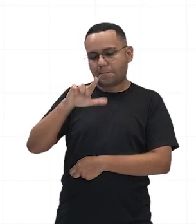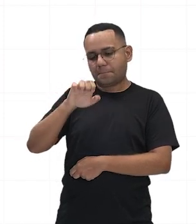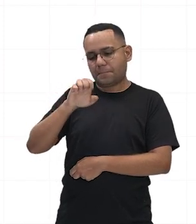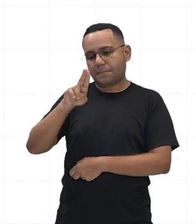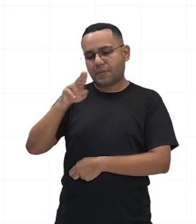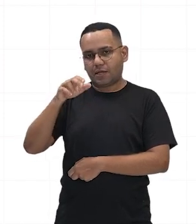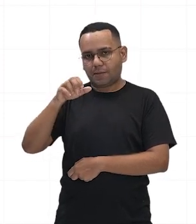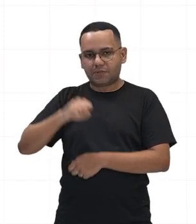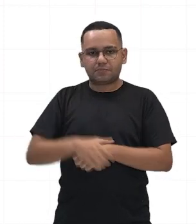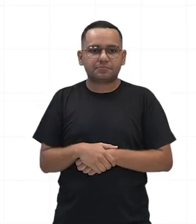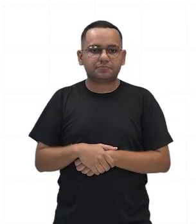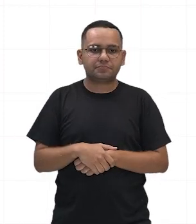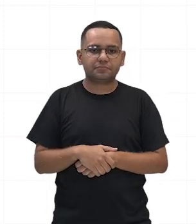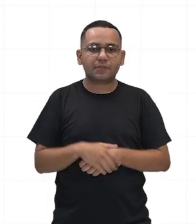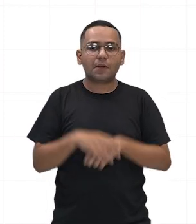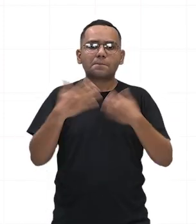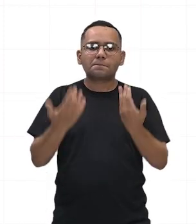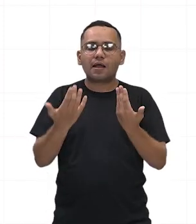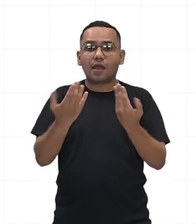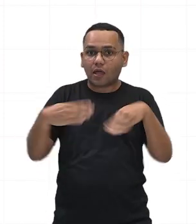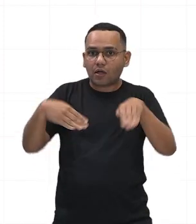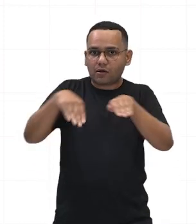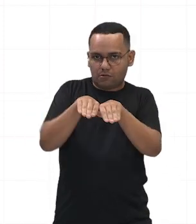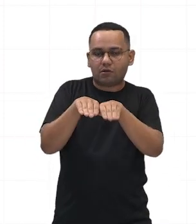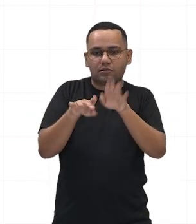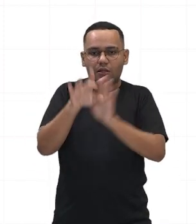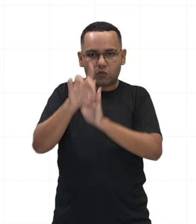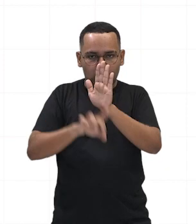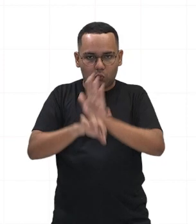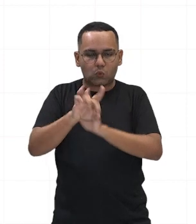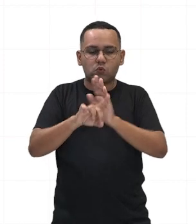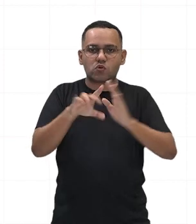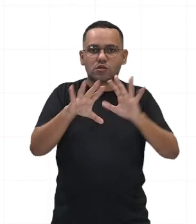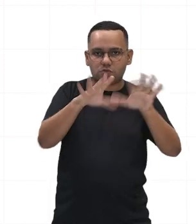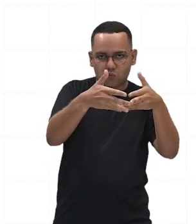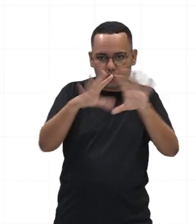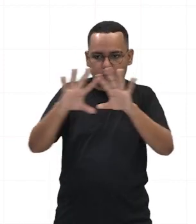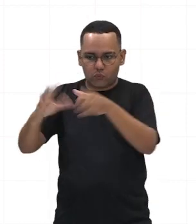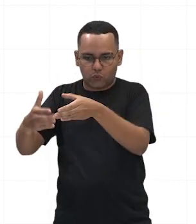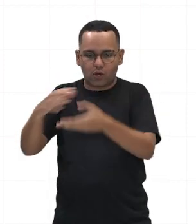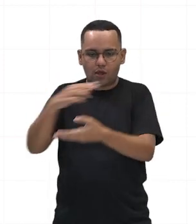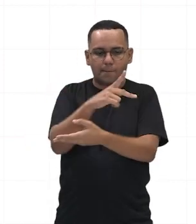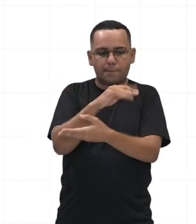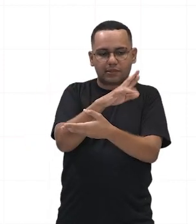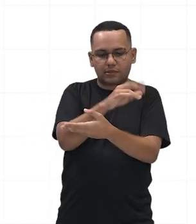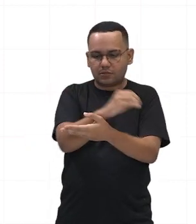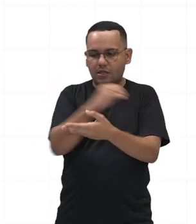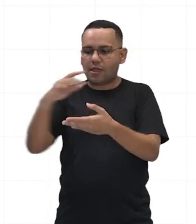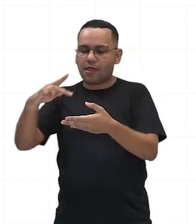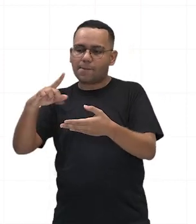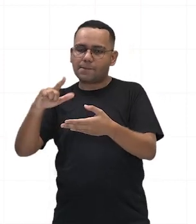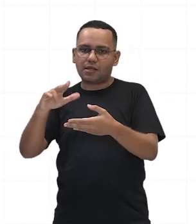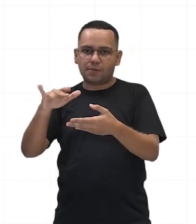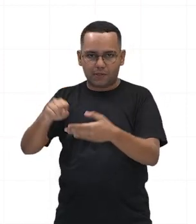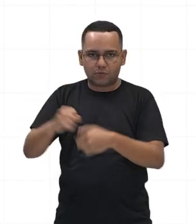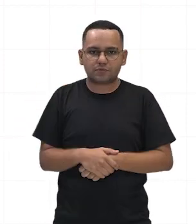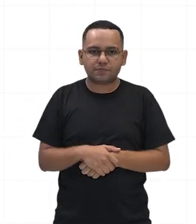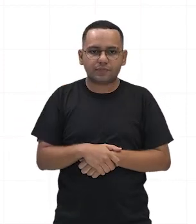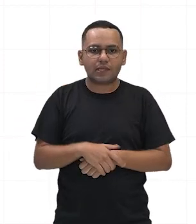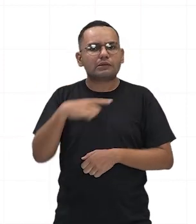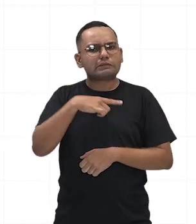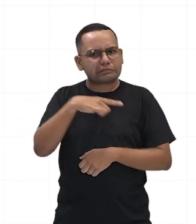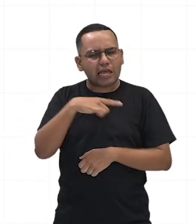que durou cerca de dois séculos, provocou uma série de lutas sociais em Roma. A primeira revolta foi em